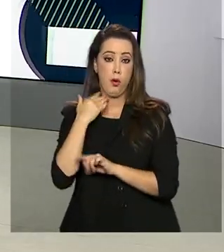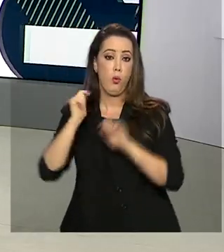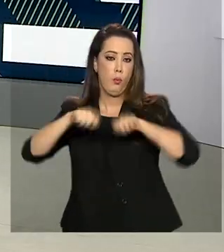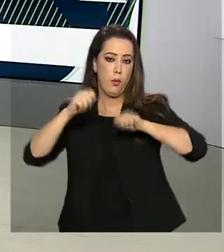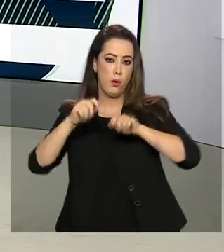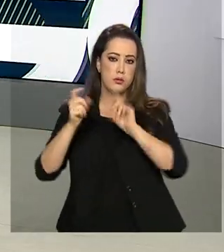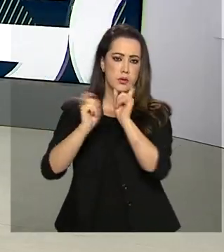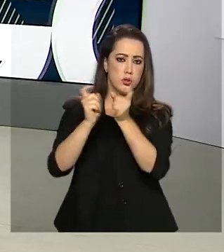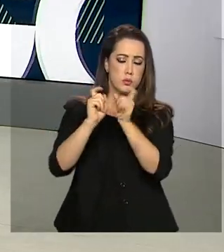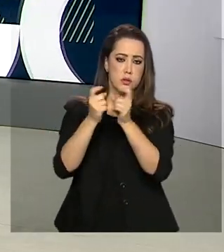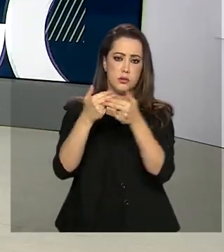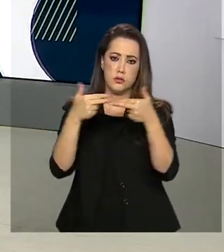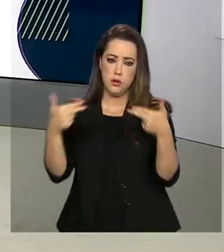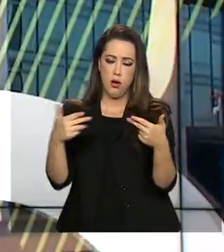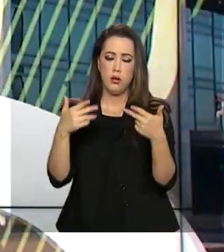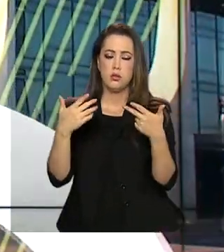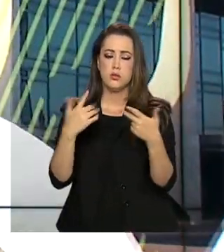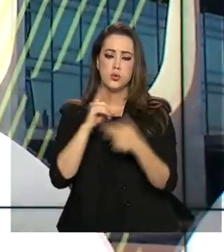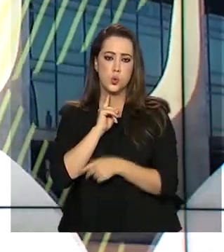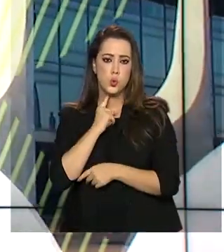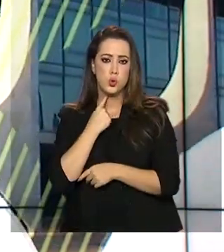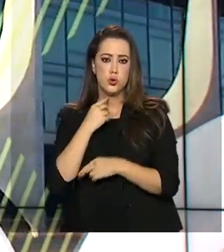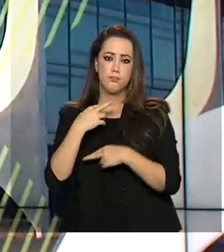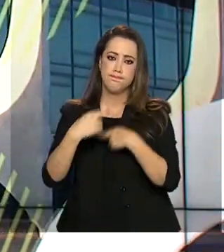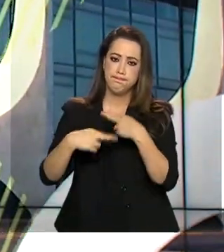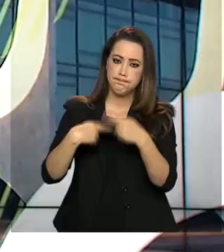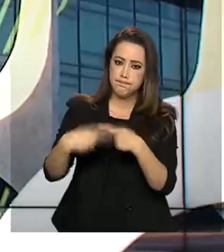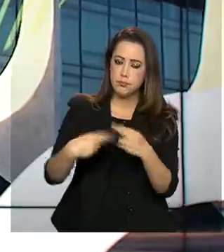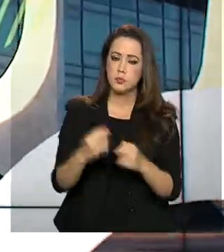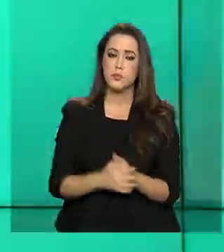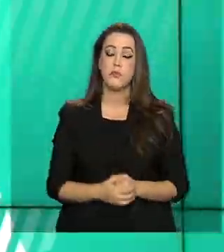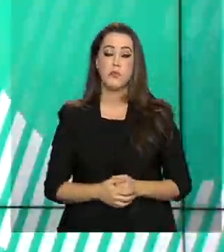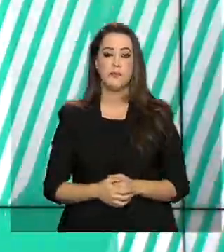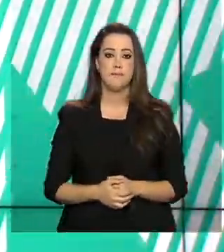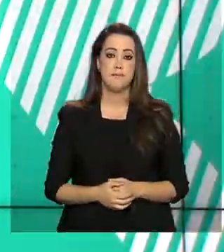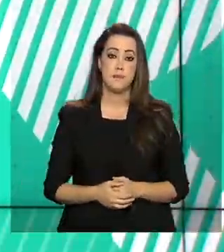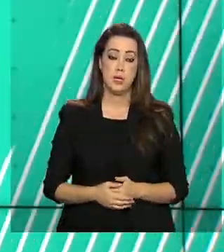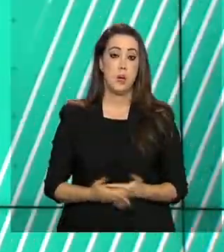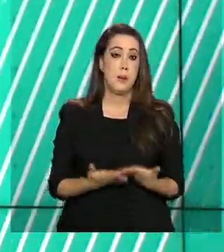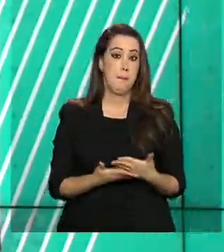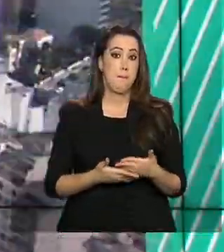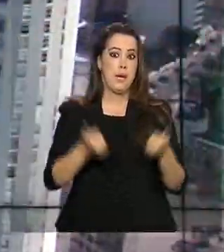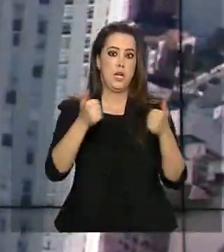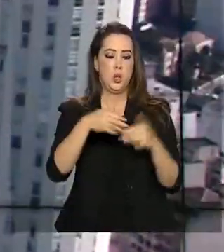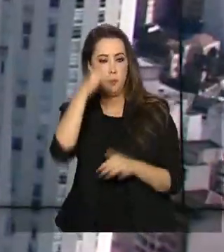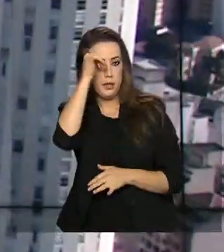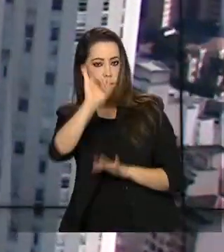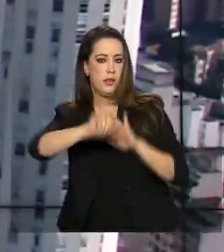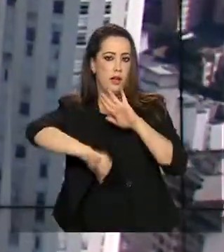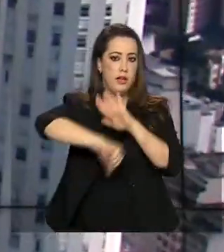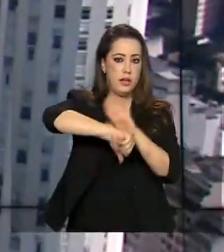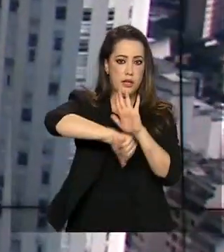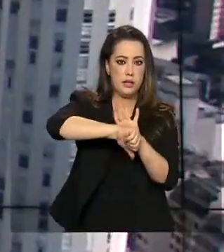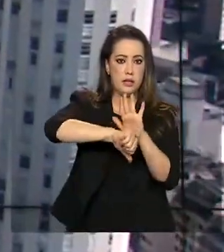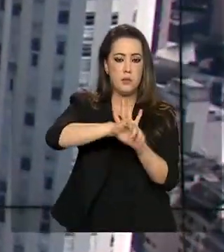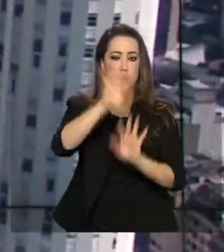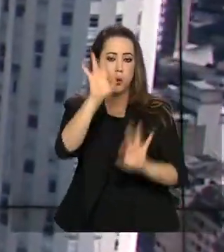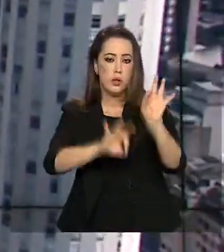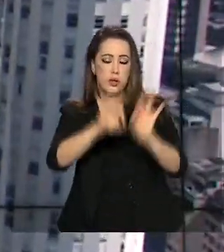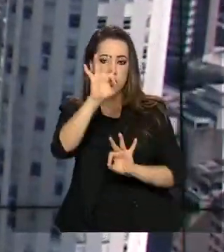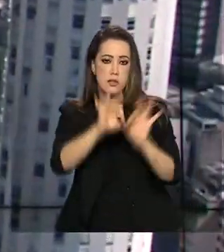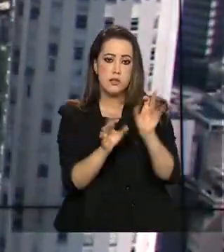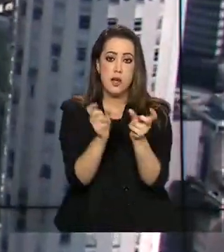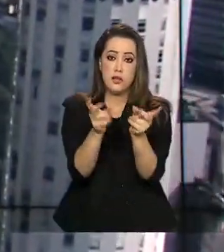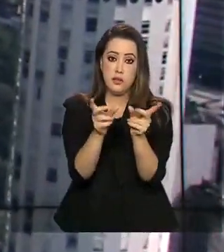gestão dos resíduos sólidos. Reforço no combate ao crime organizado e ao contrabando. Foi inaugurada a primeira